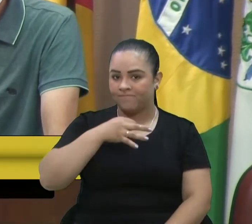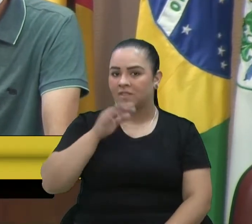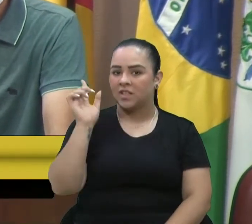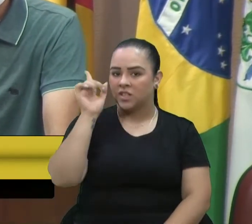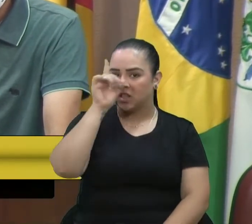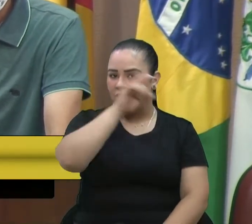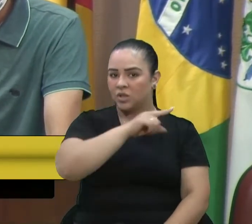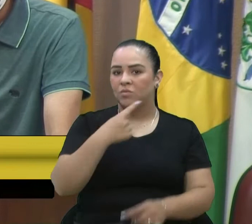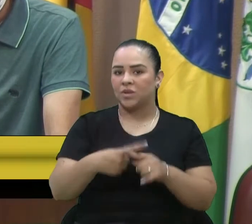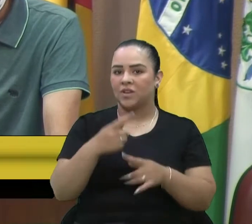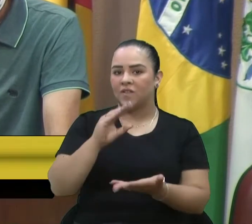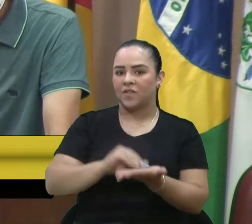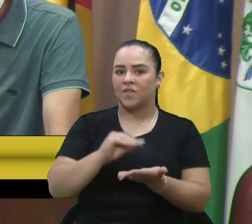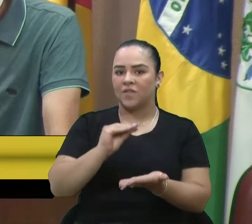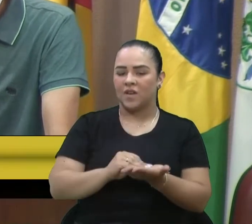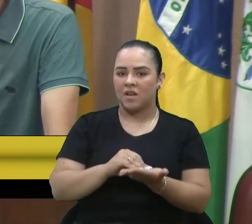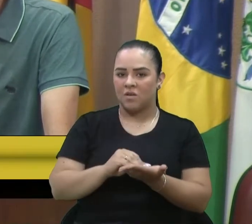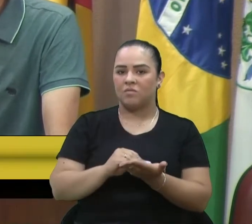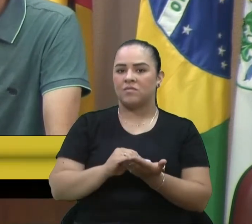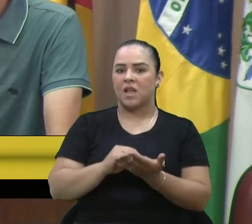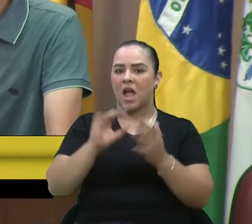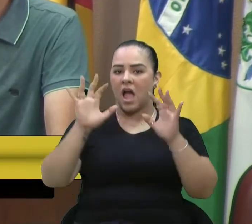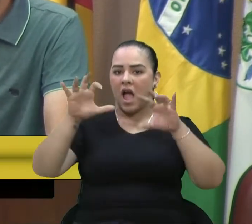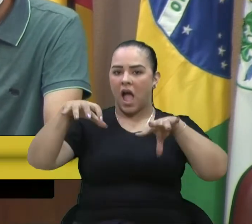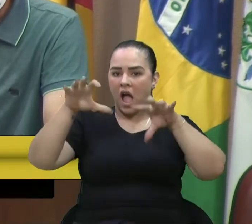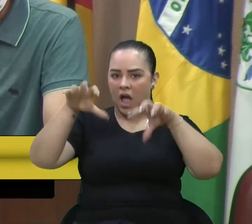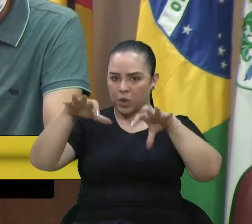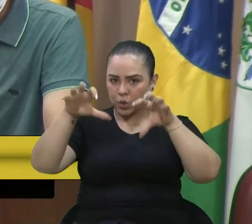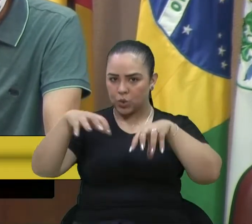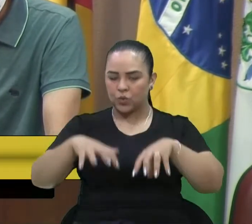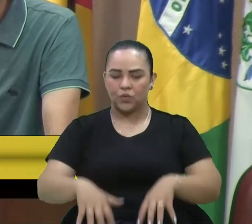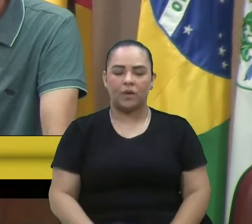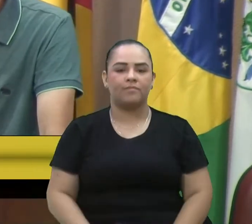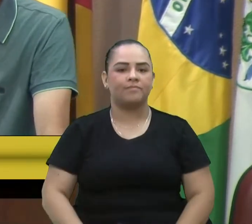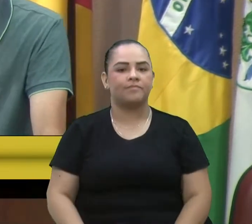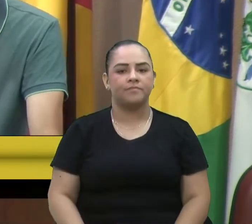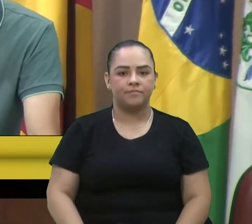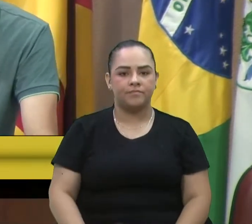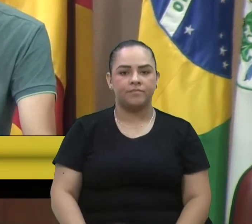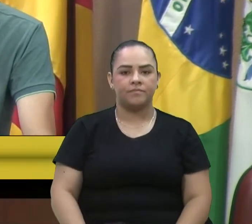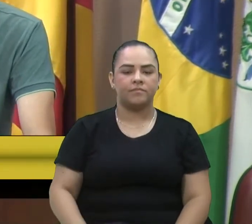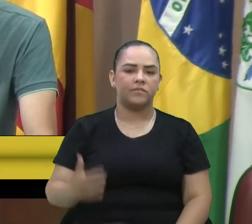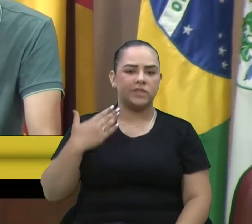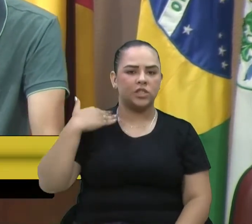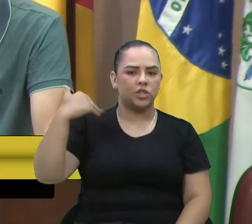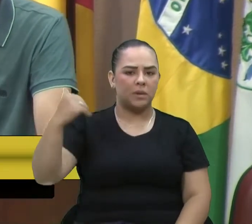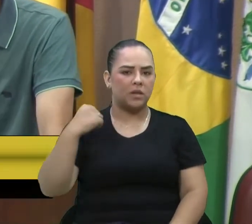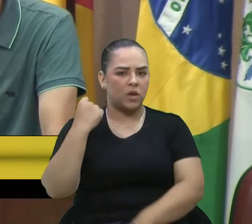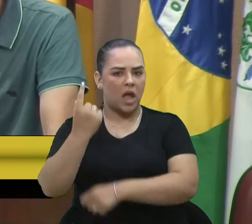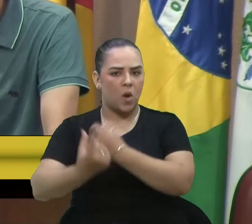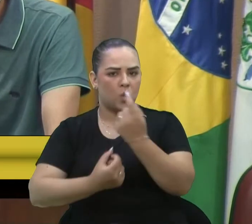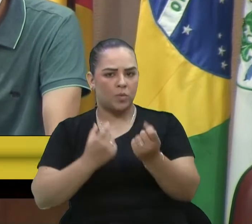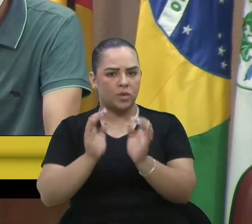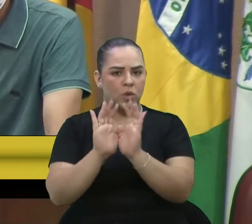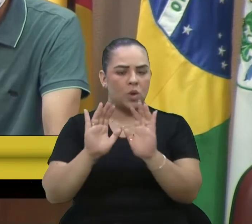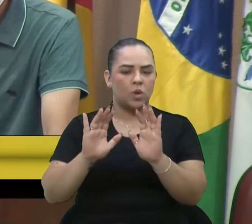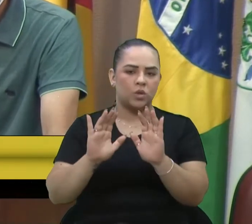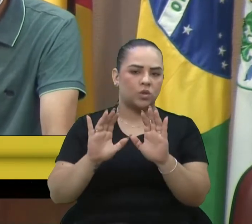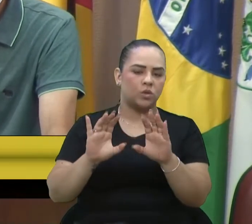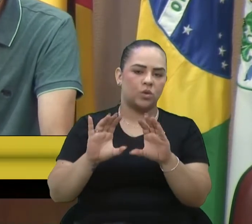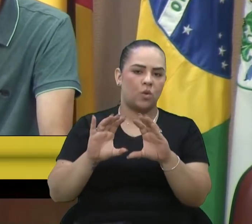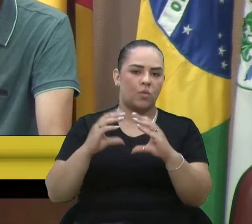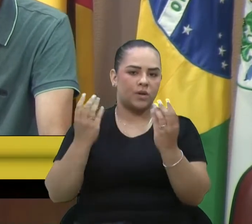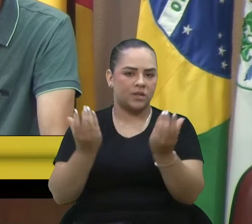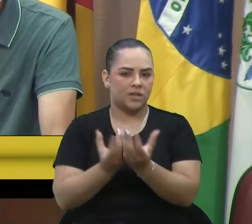estiagem e à falta de água. Este vereador foi chamado em algumas comunidades, cito aqui algumas como São